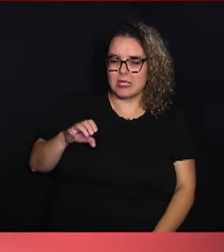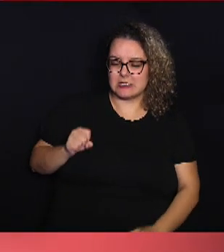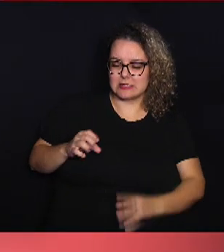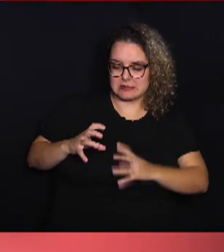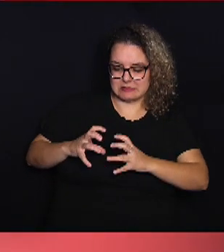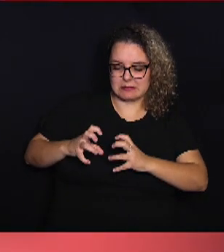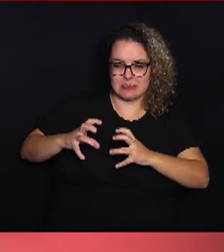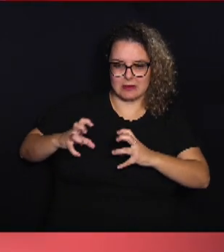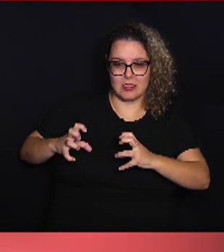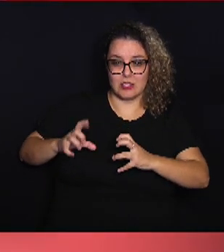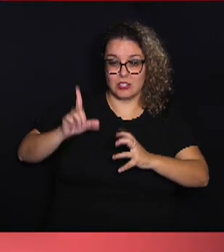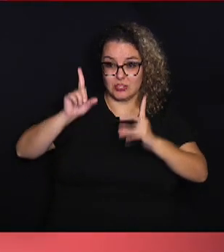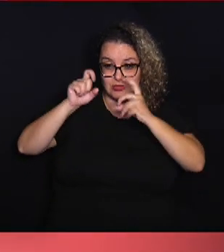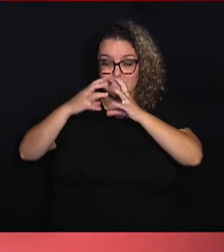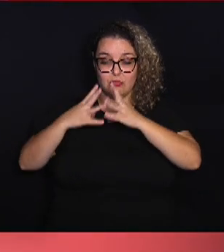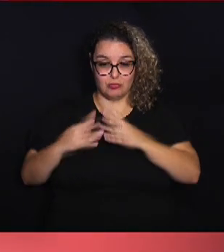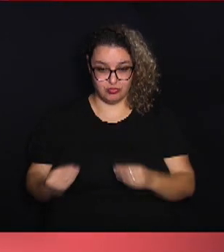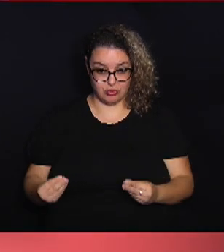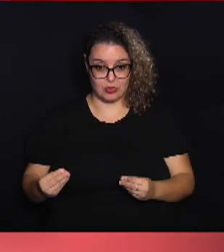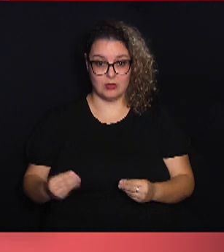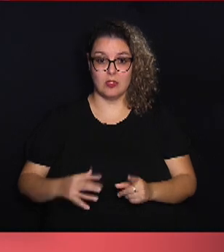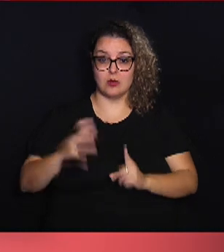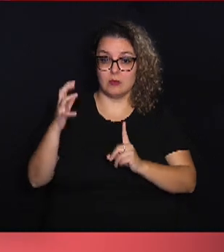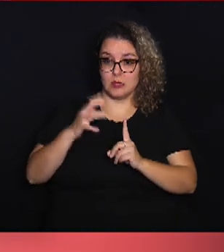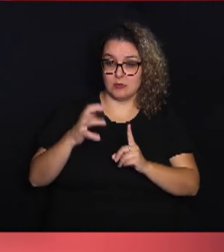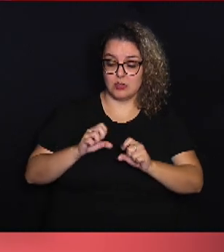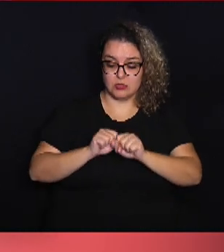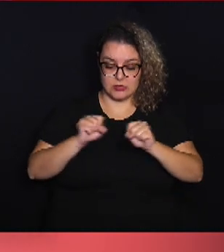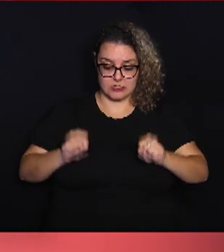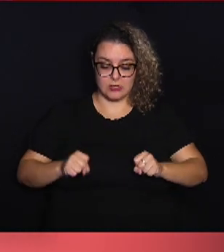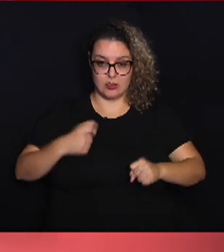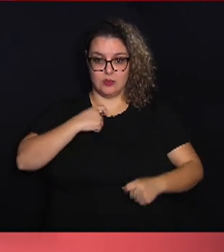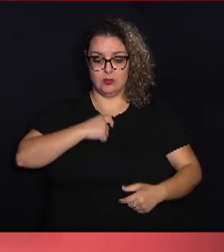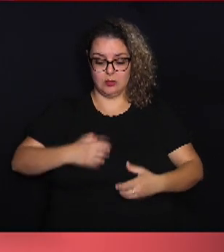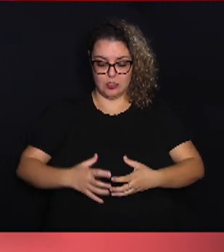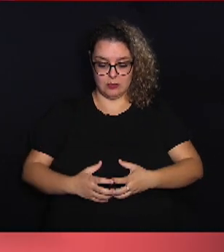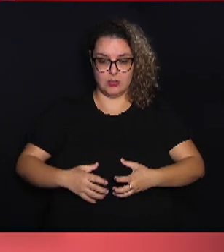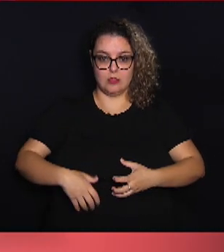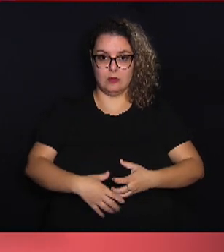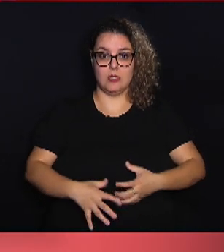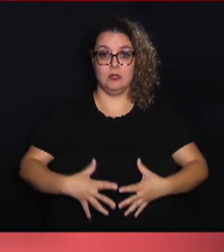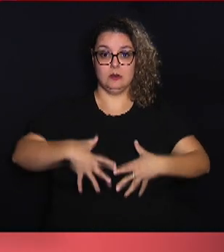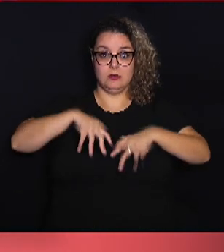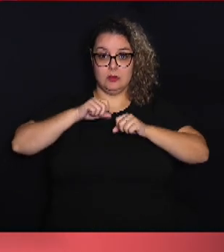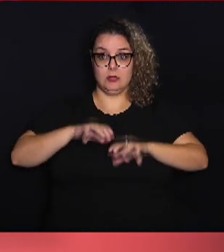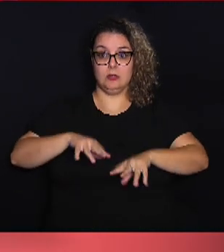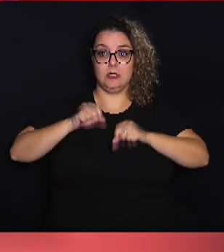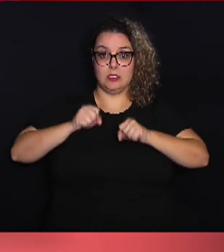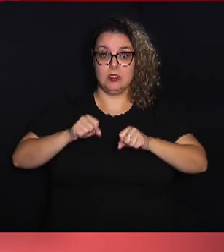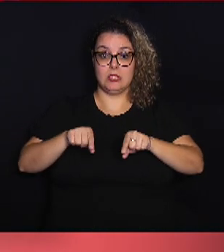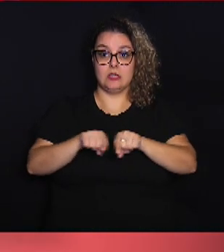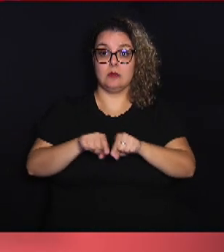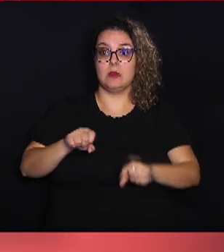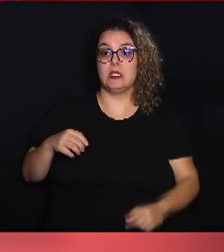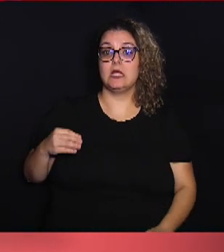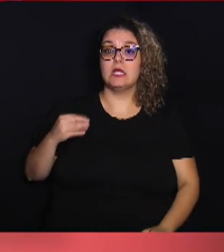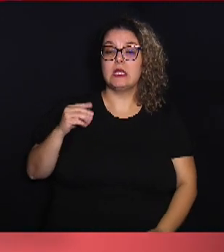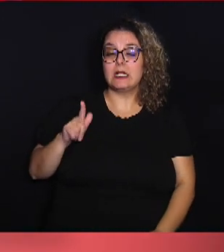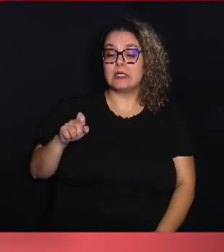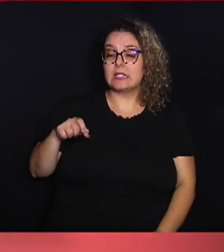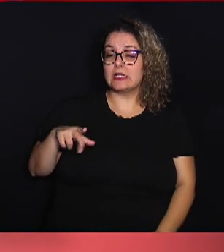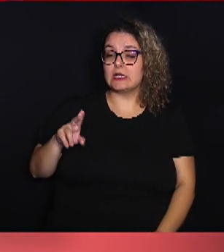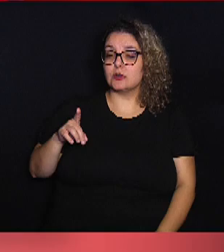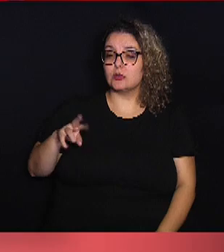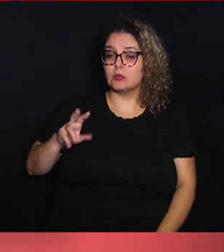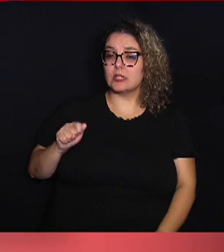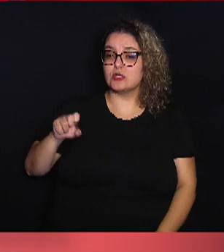difícil eliminação, afeta os sistemas digestivos, respiratório e as glândulas sudoríparas e pode produzir uma